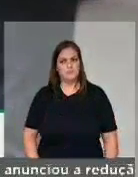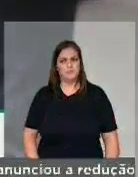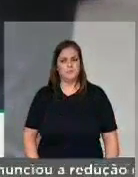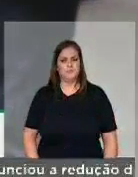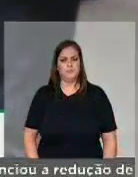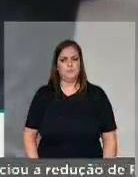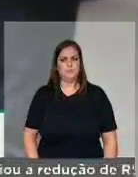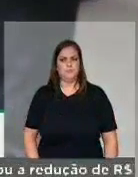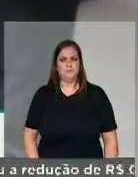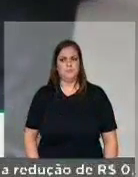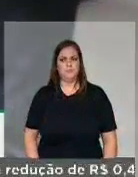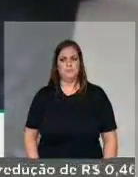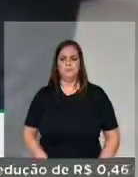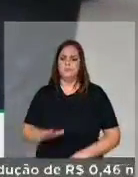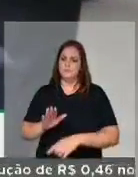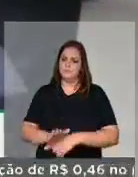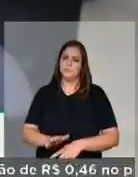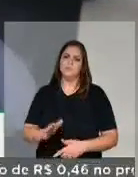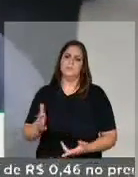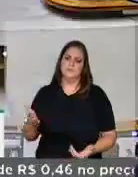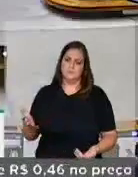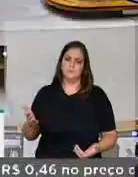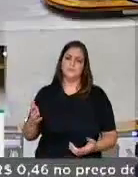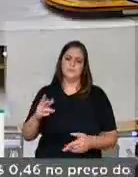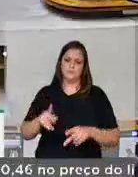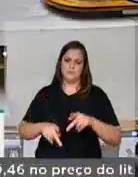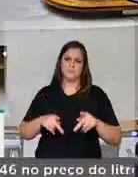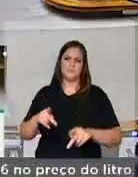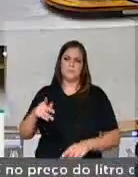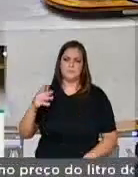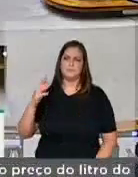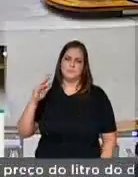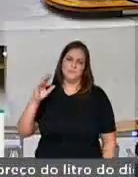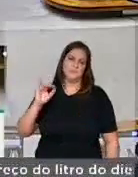beneficiados, se Deus quiser. Obrigado, senhor deputado. Obrigado. Obrigado. Obrigado.